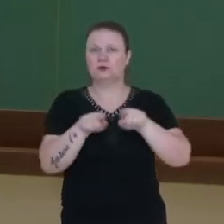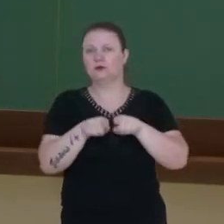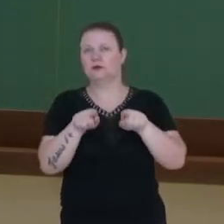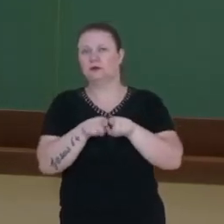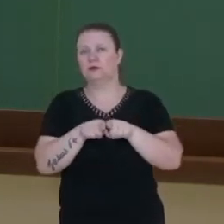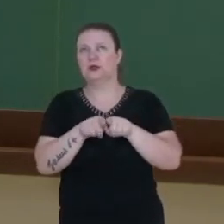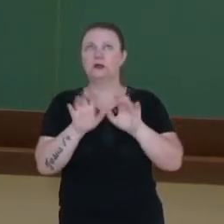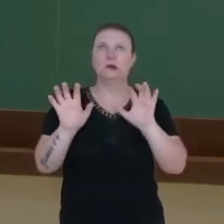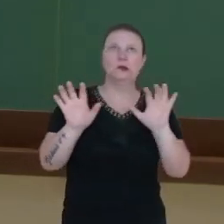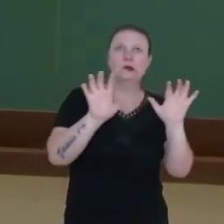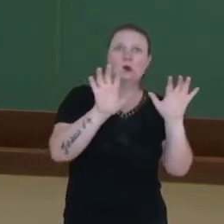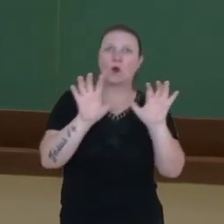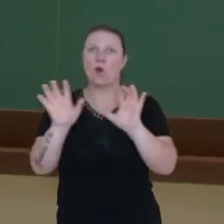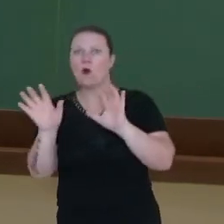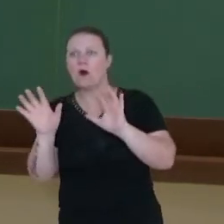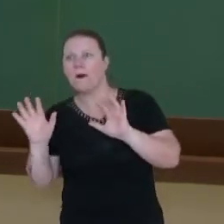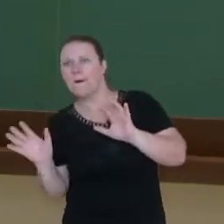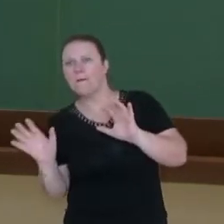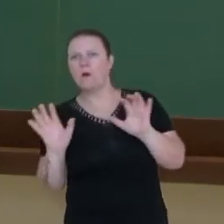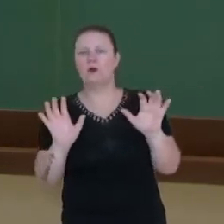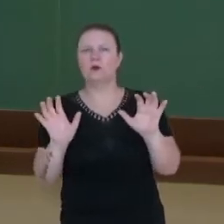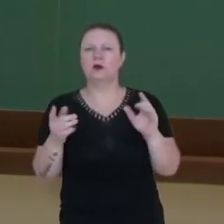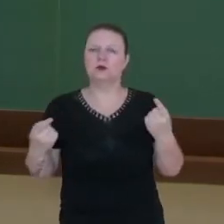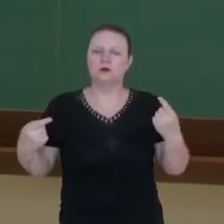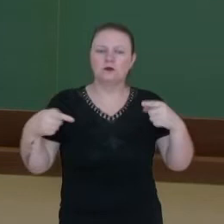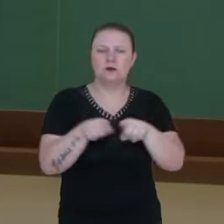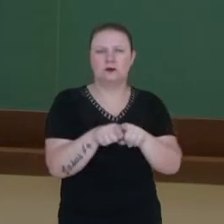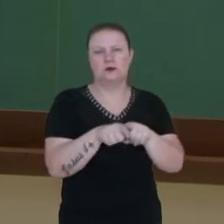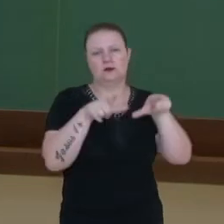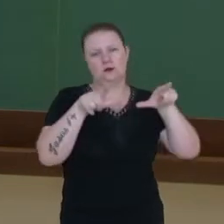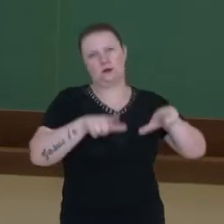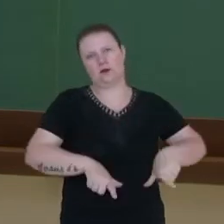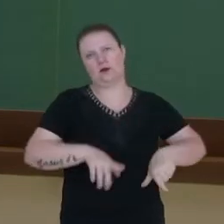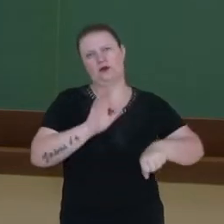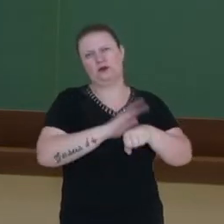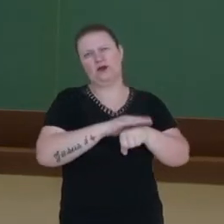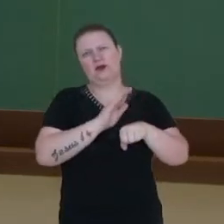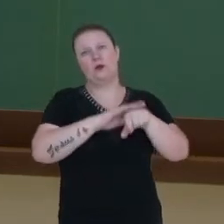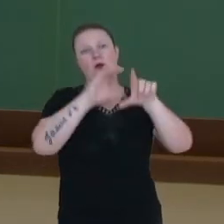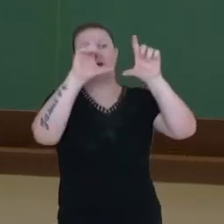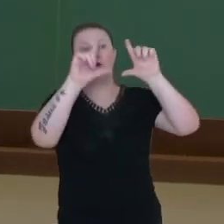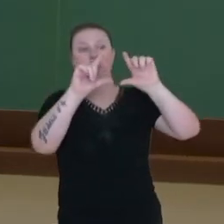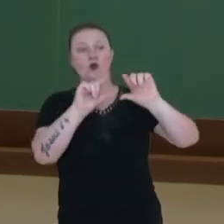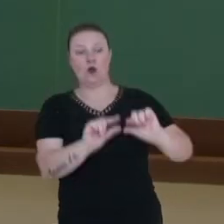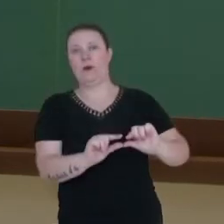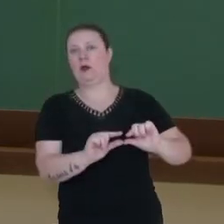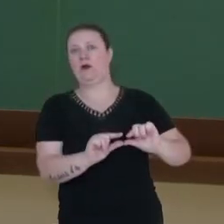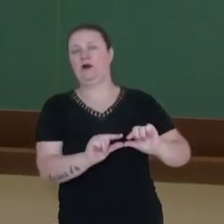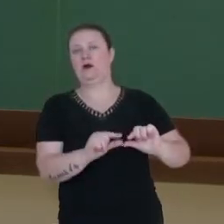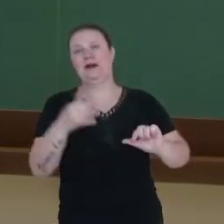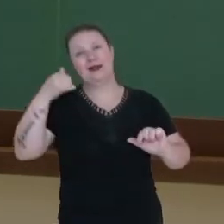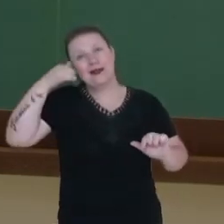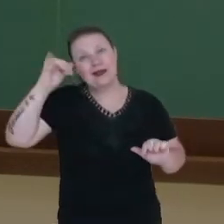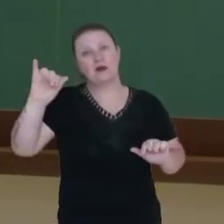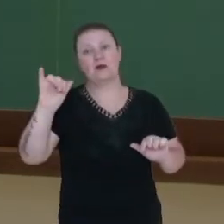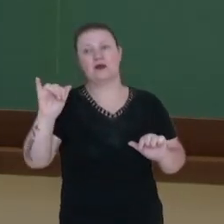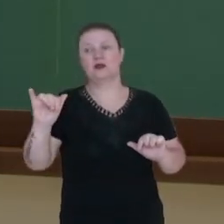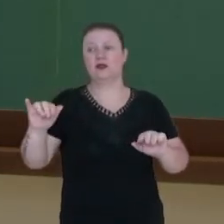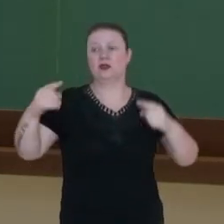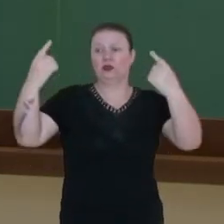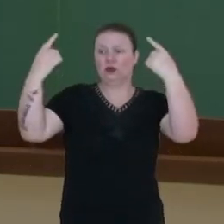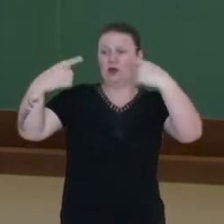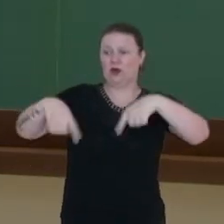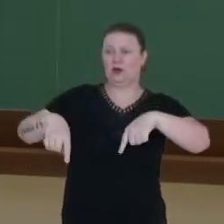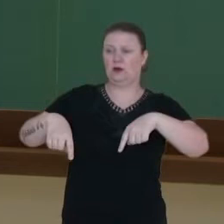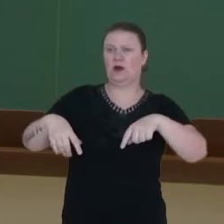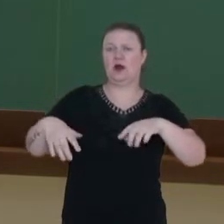bolinha e tendo trazer ela de volta para as bases no menor tempo possível, evitando que o adversário faça um grande